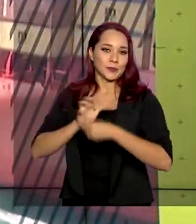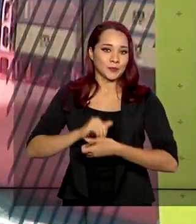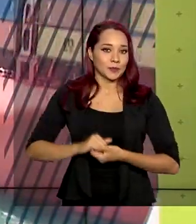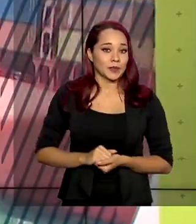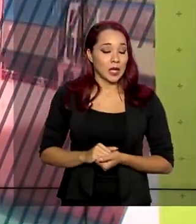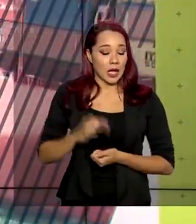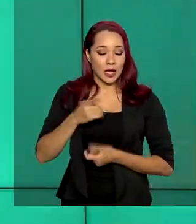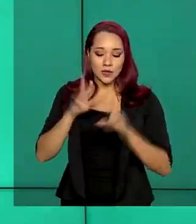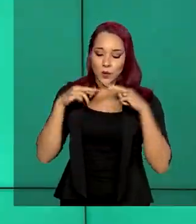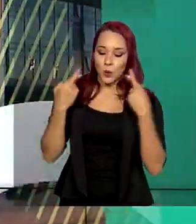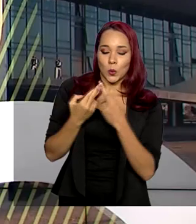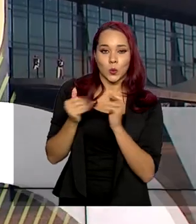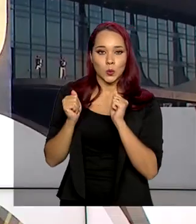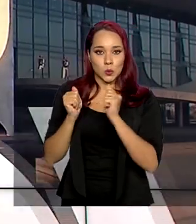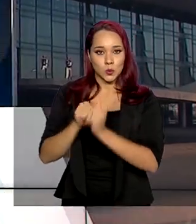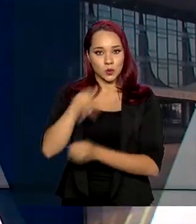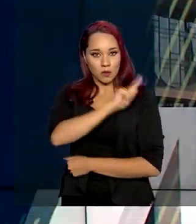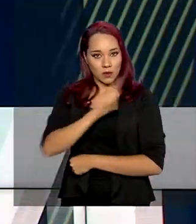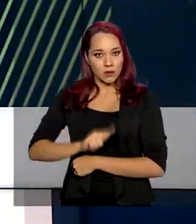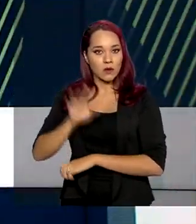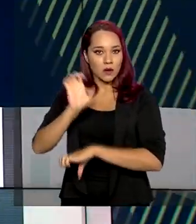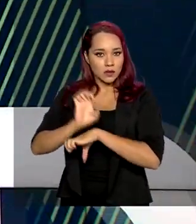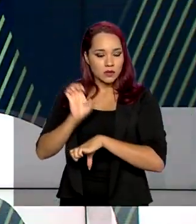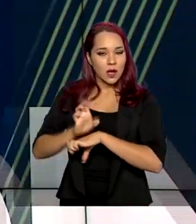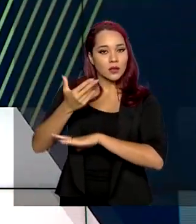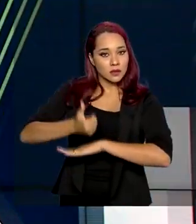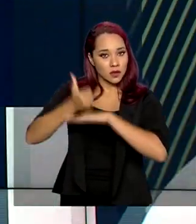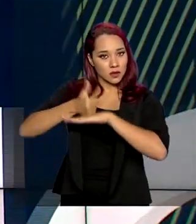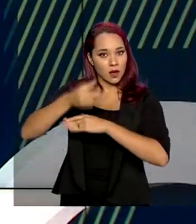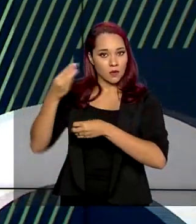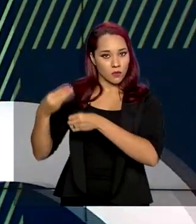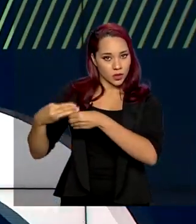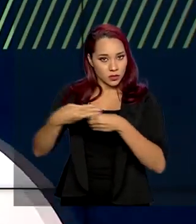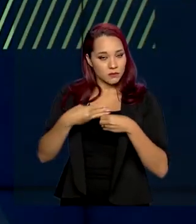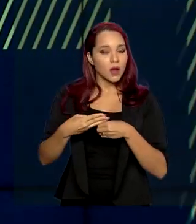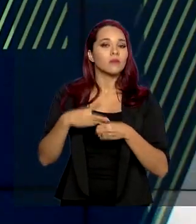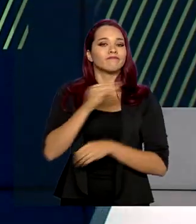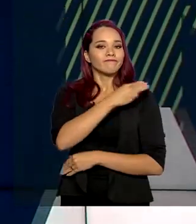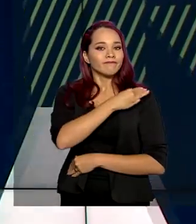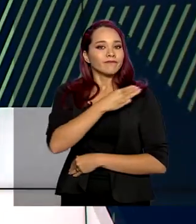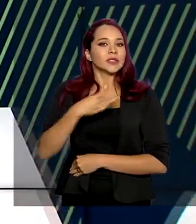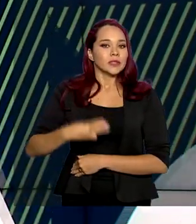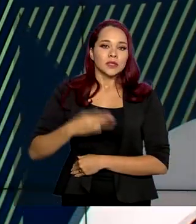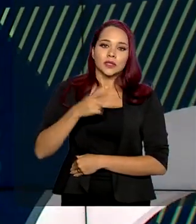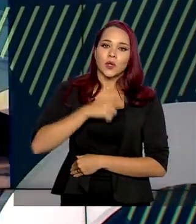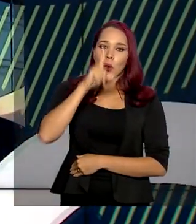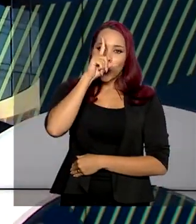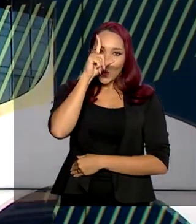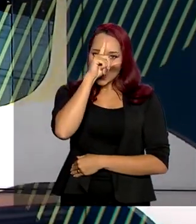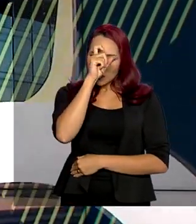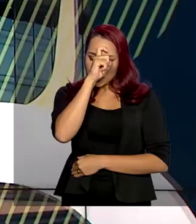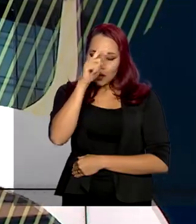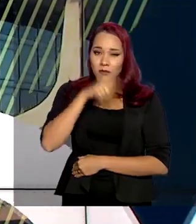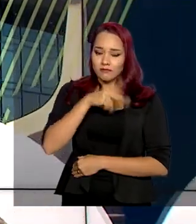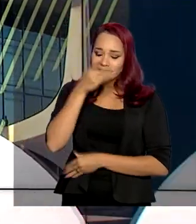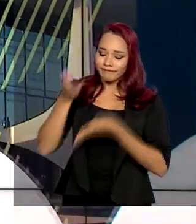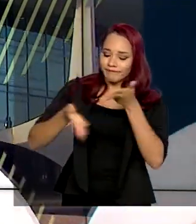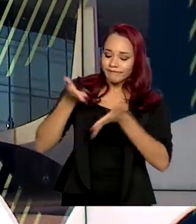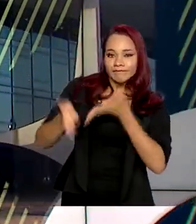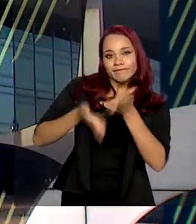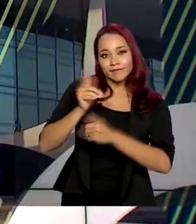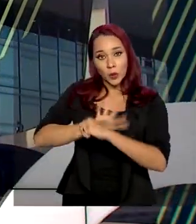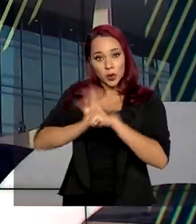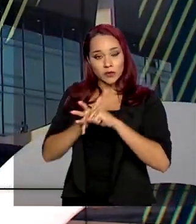Além de se reunir com o governador do estado e secretários municipais, o ministro esteve nos hospitais que atendem pacientes com coronavírus.